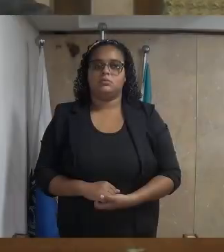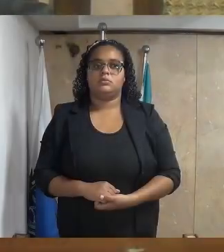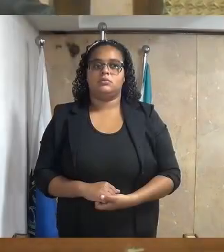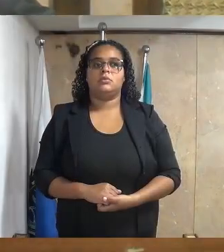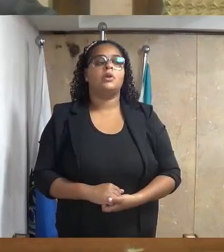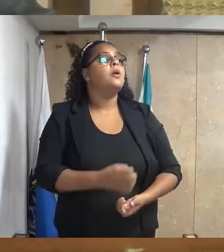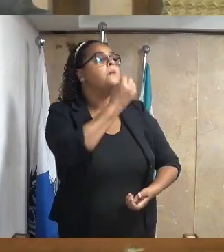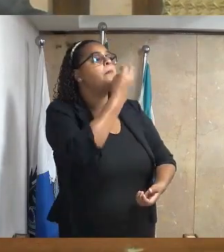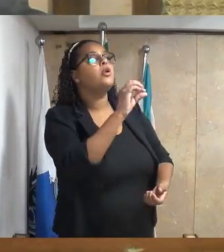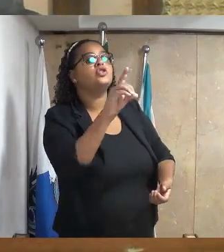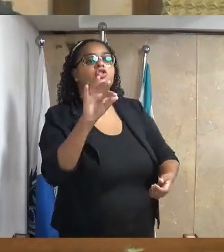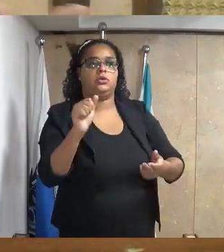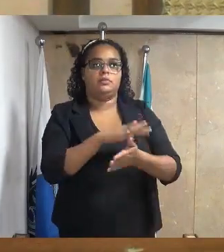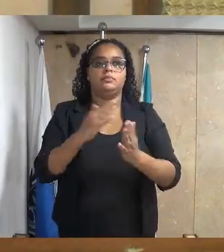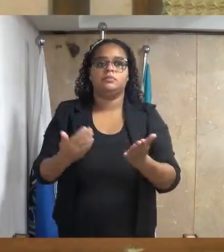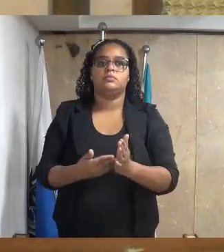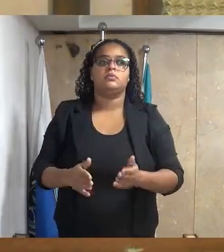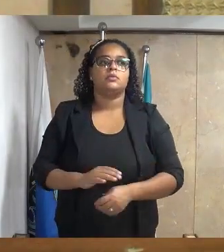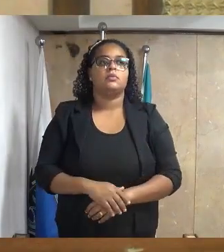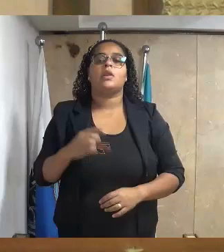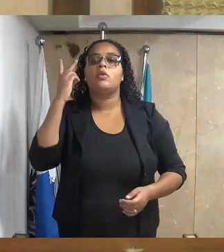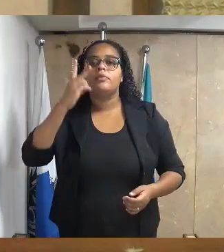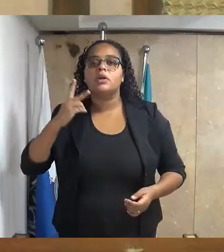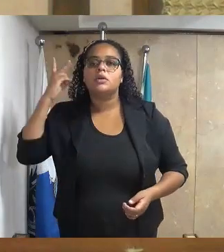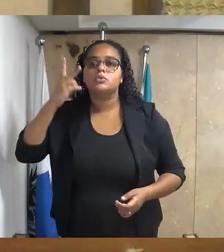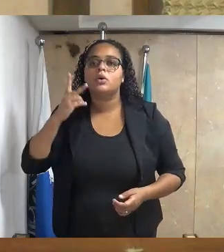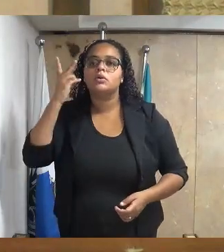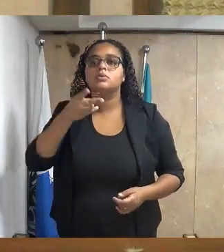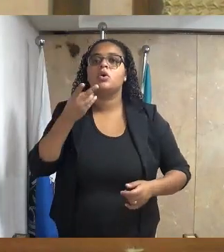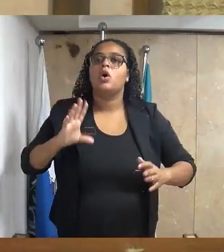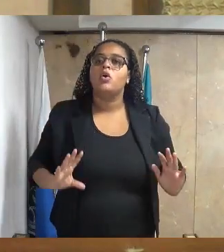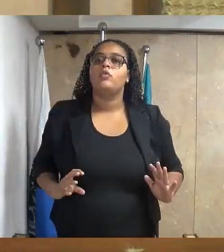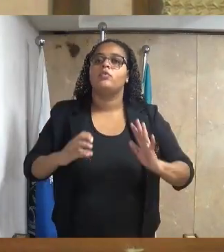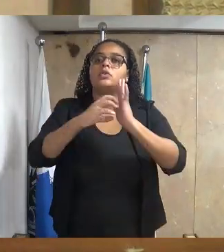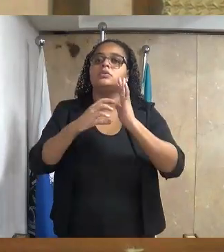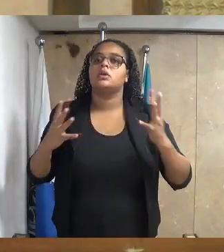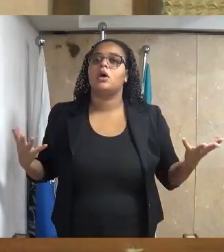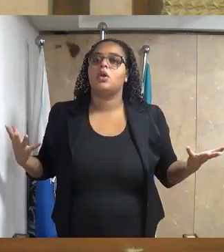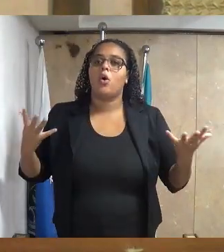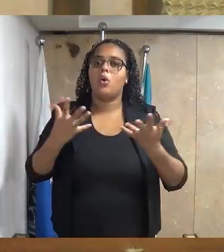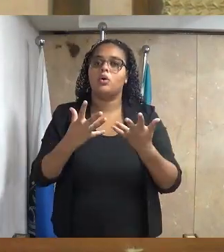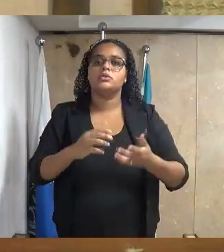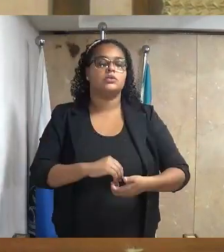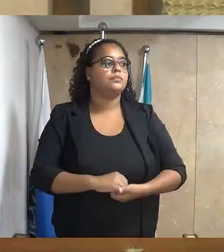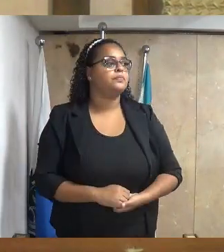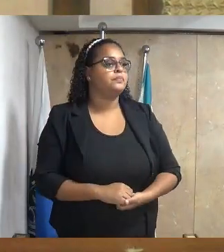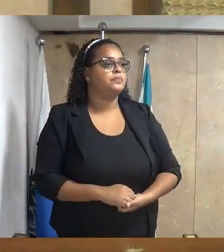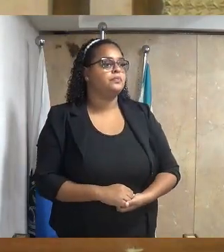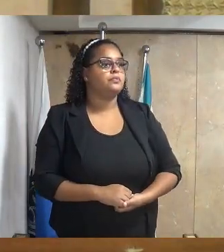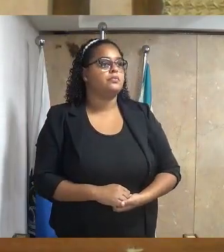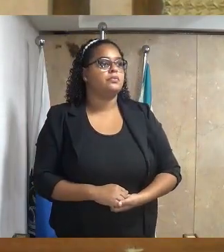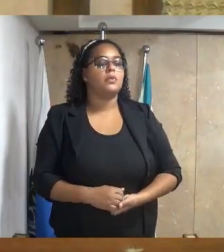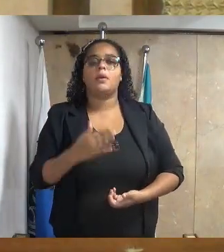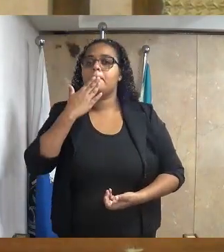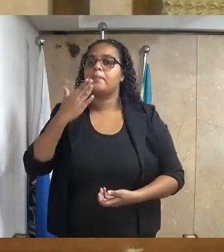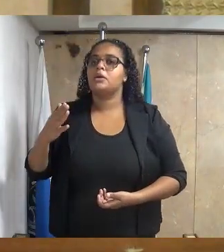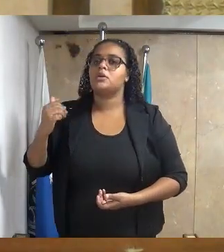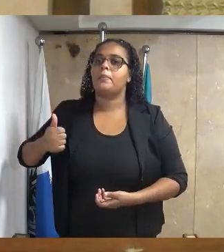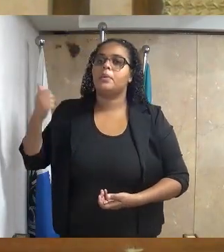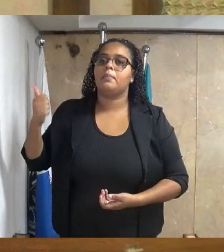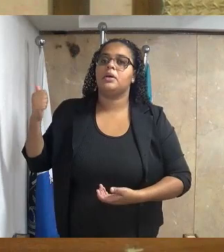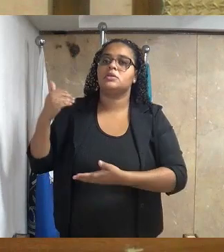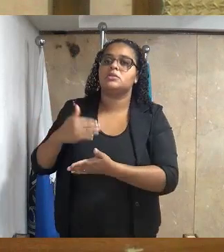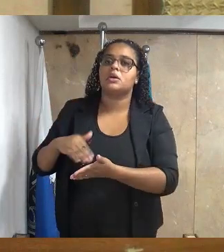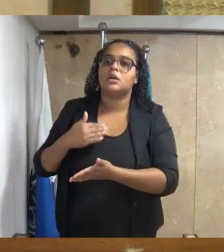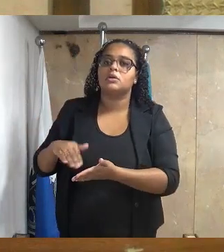Bom dia, bom dia aos vereadores, aos funcionários desta casa. Peço ao primeiro secretário,